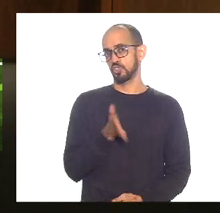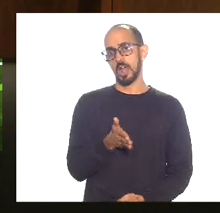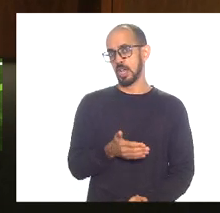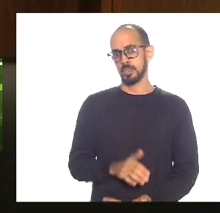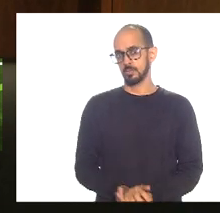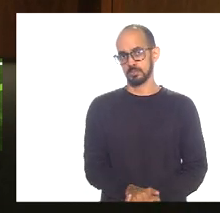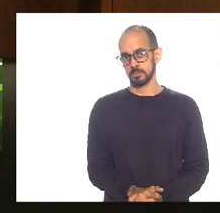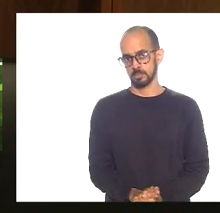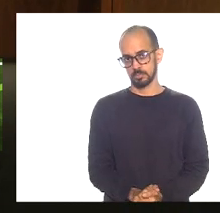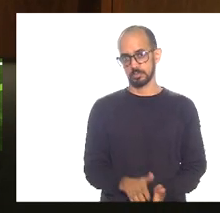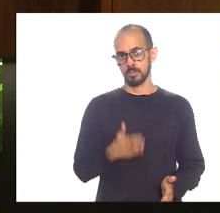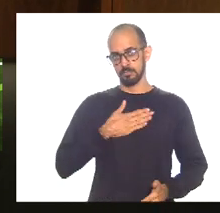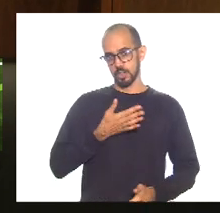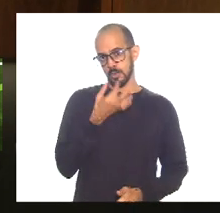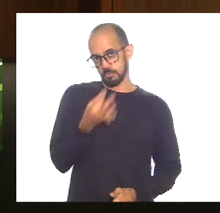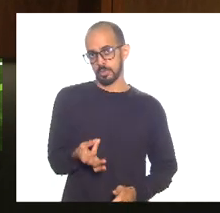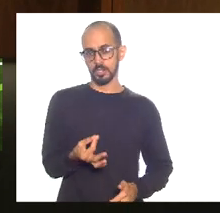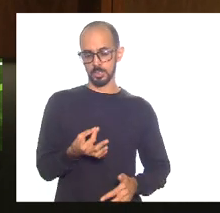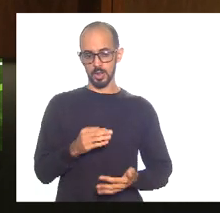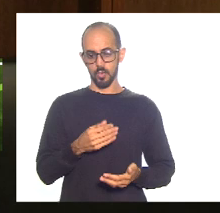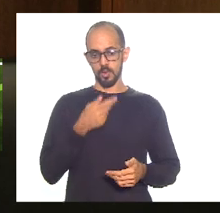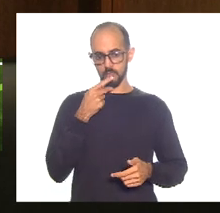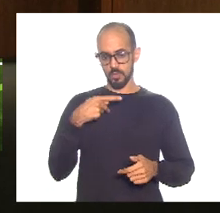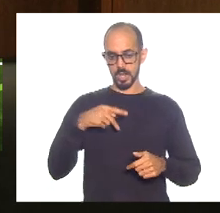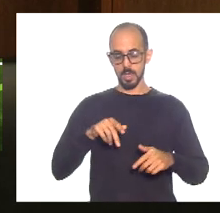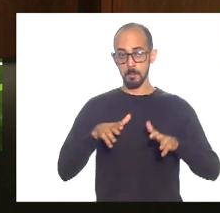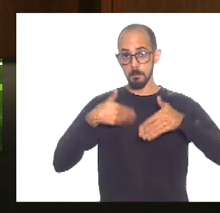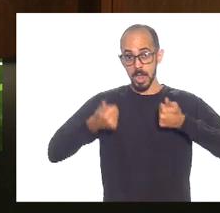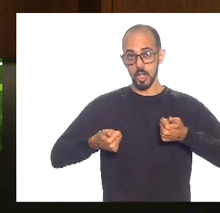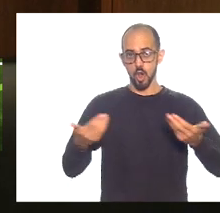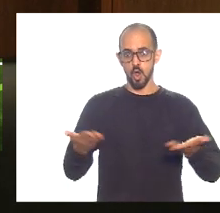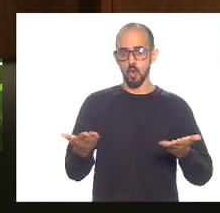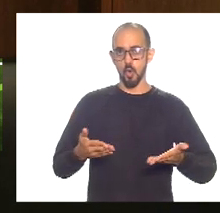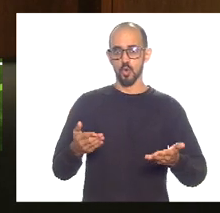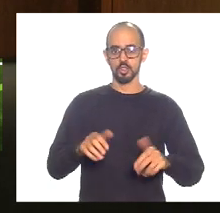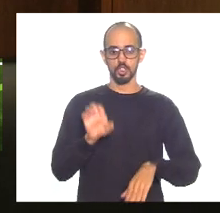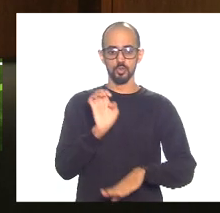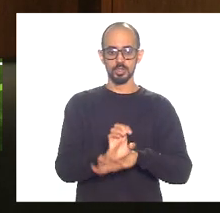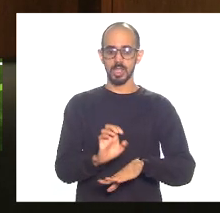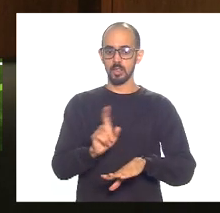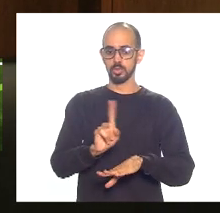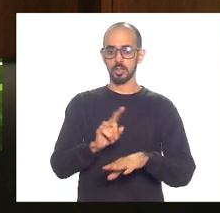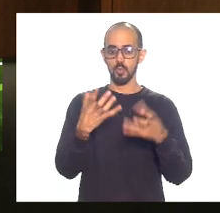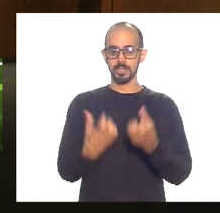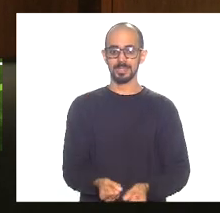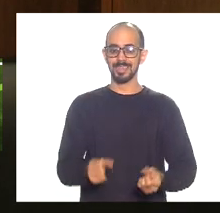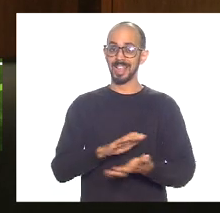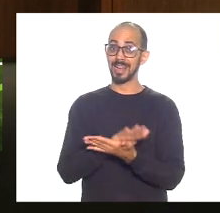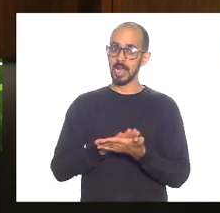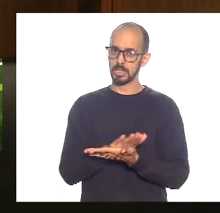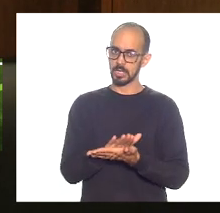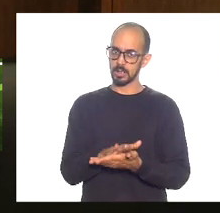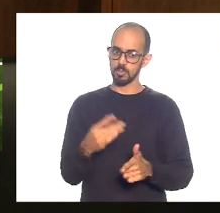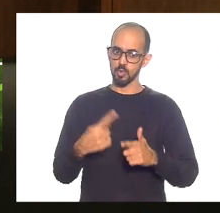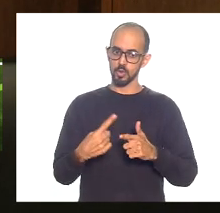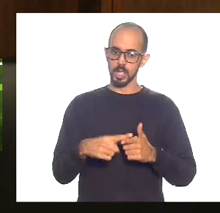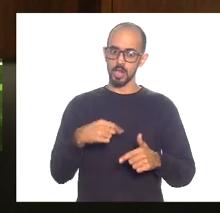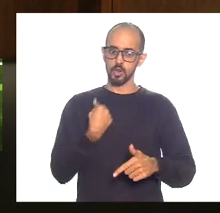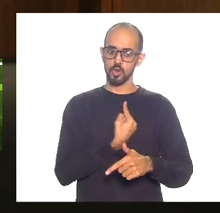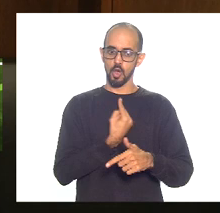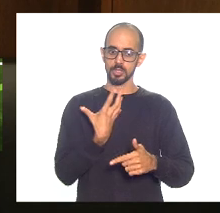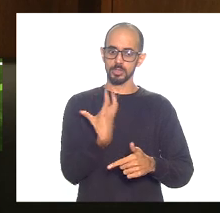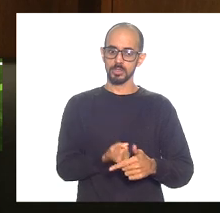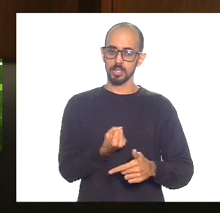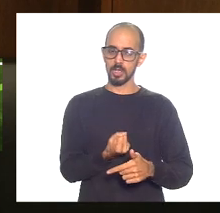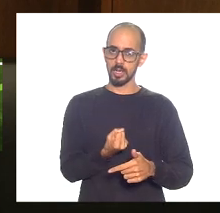então na minha opinião como eu disse na abertura o melhor dos mundos hoje é o estado não aderir nada porque nós estamos por liminar para não sair do